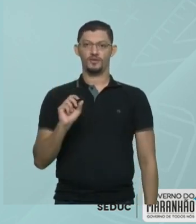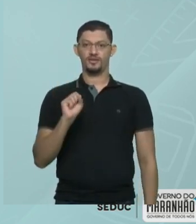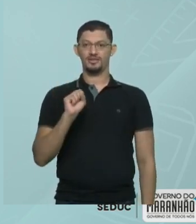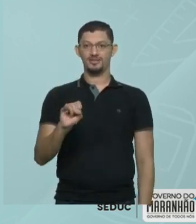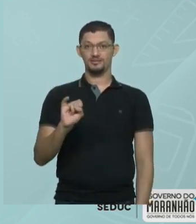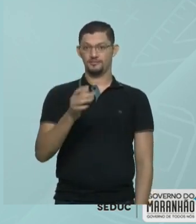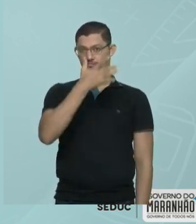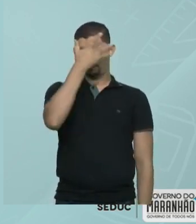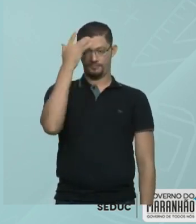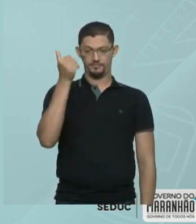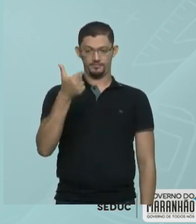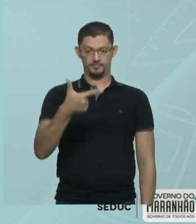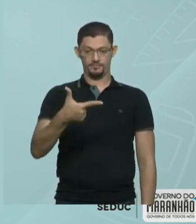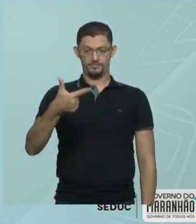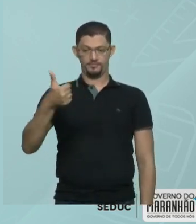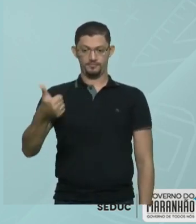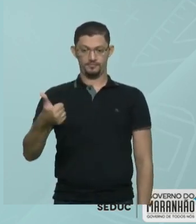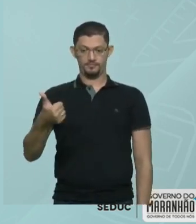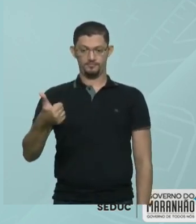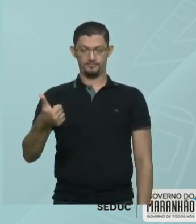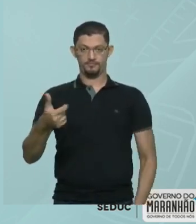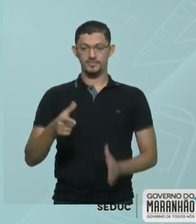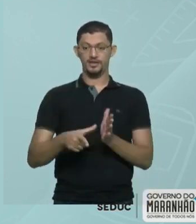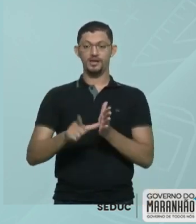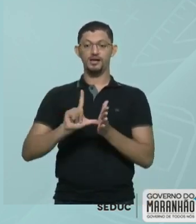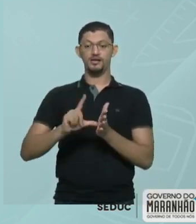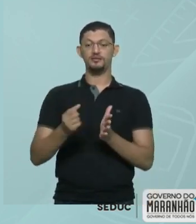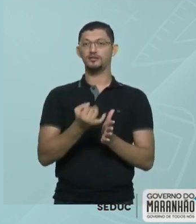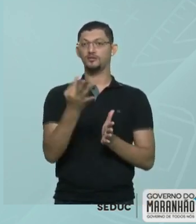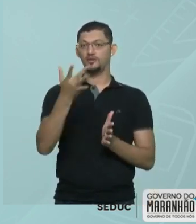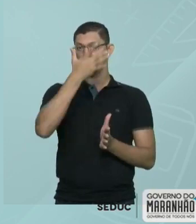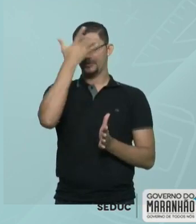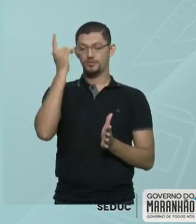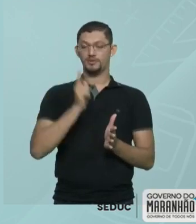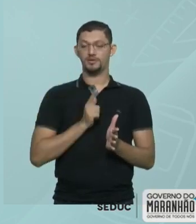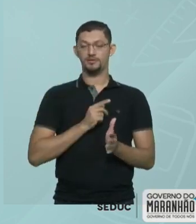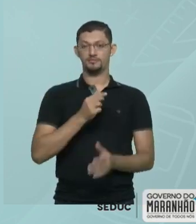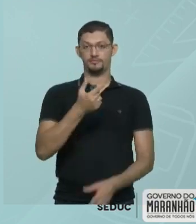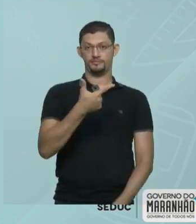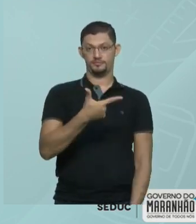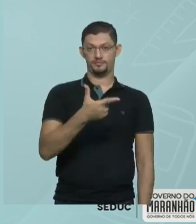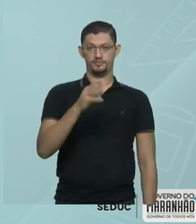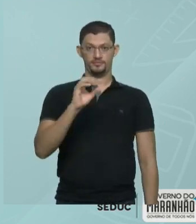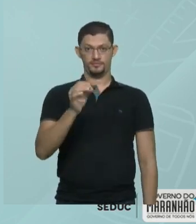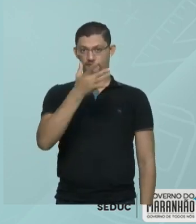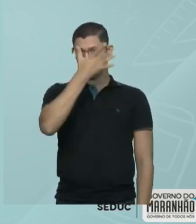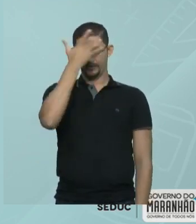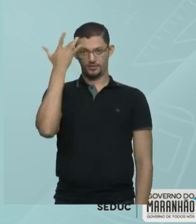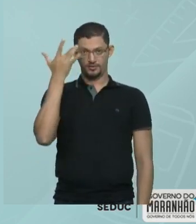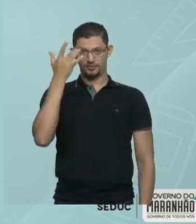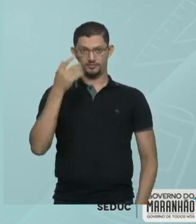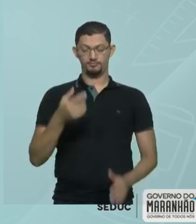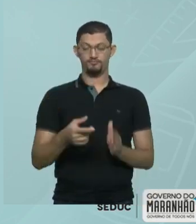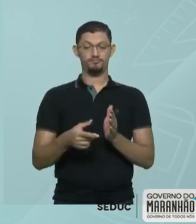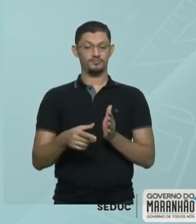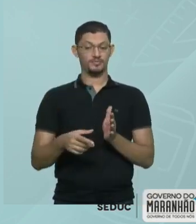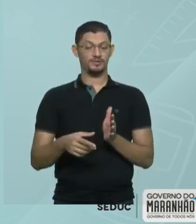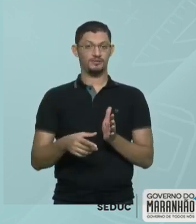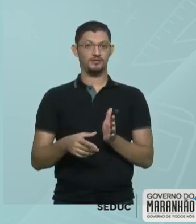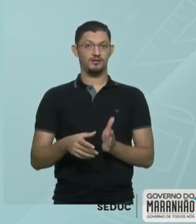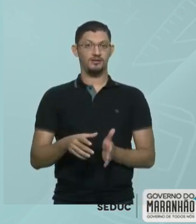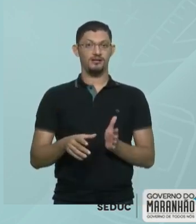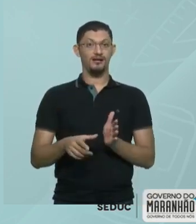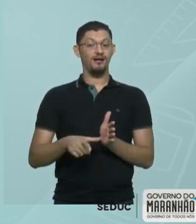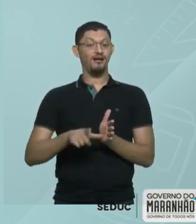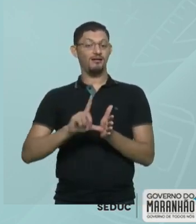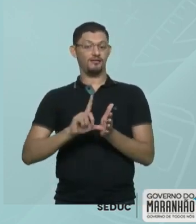ele é a pessoa 21, antes dele tem quantas pessoas? 20. Logo, eu tenho 20 pessoas antes dele. Se